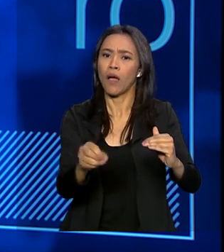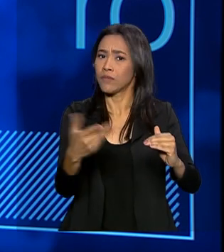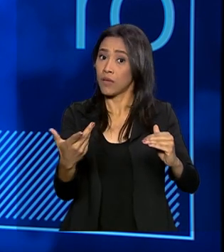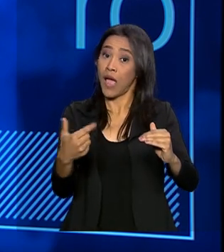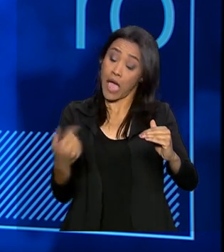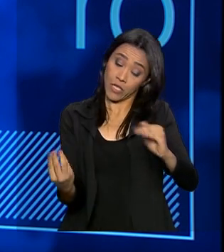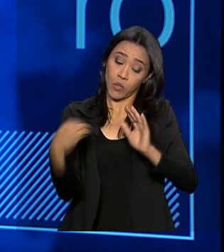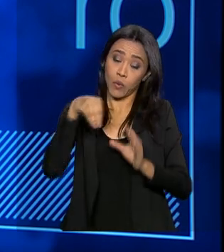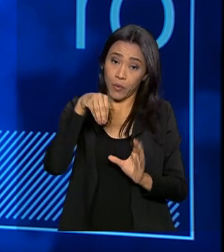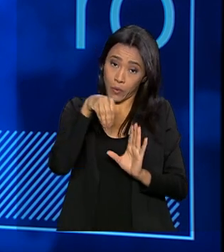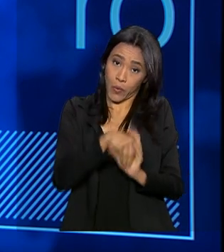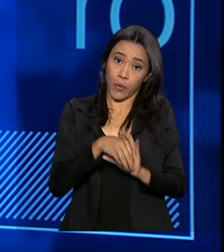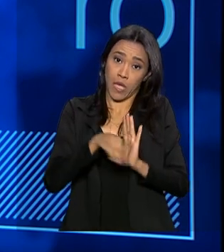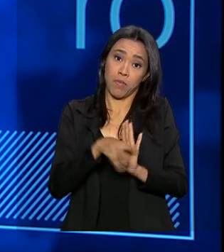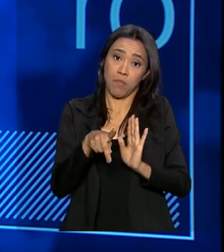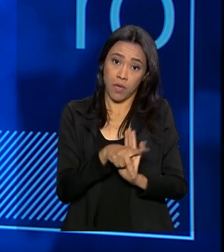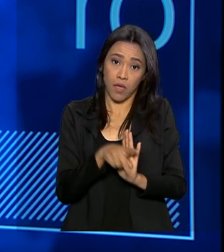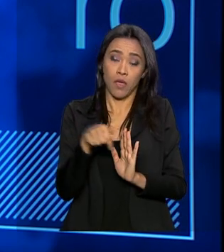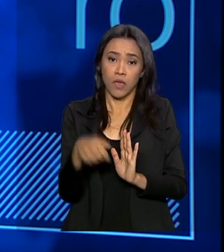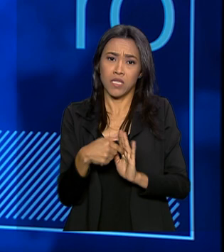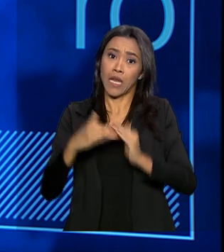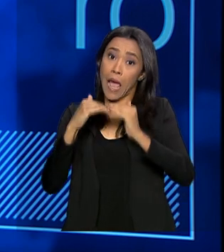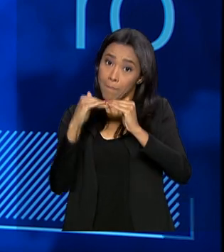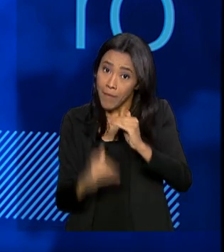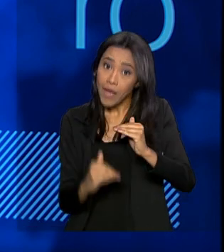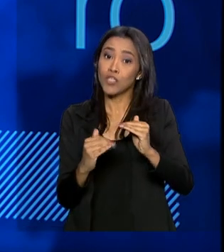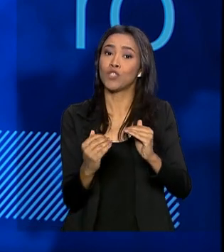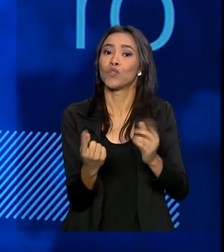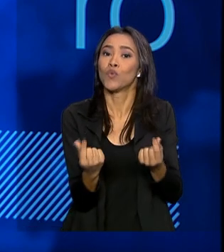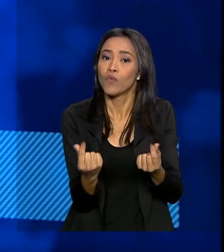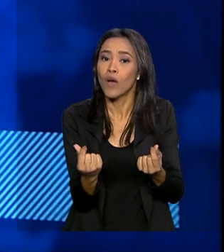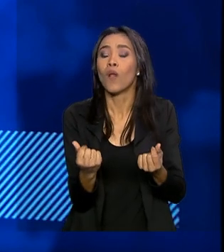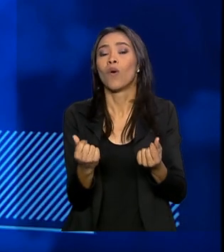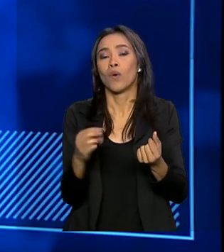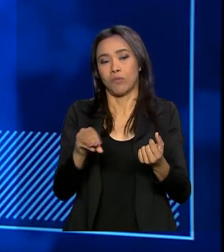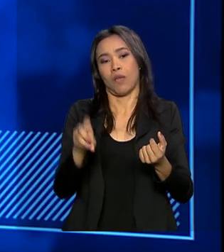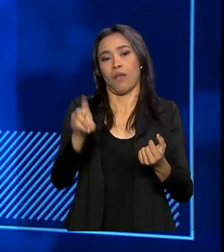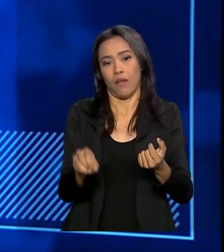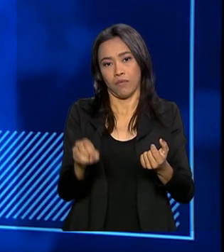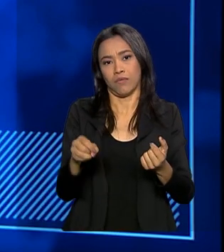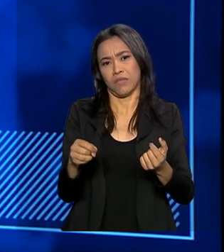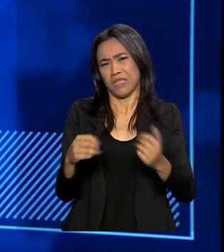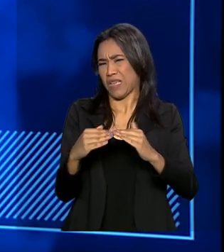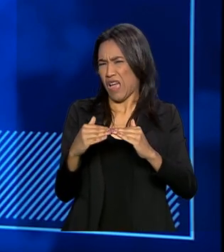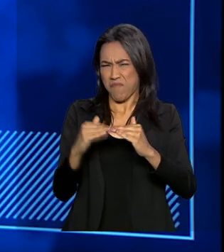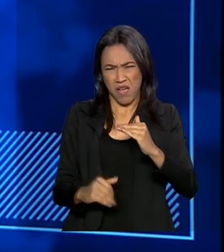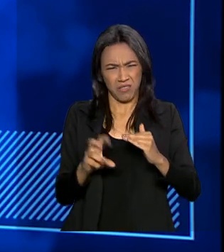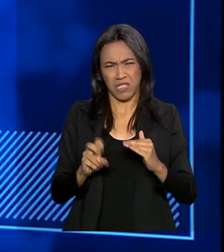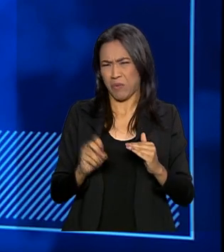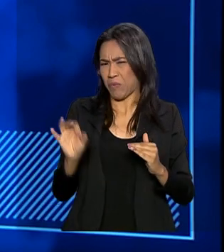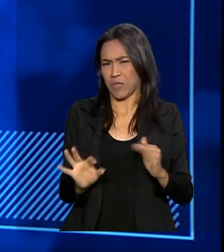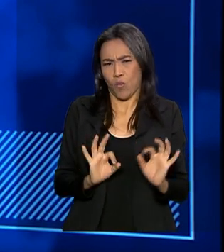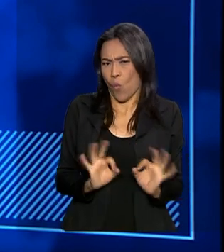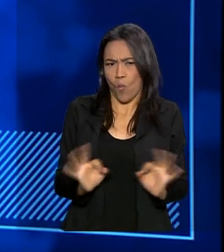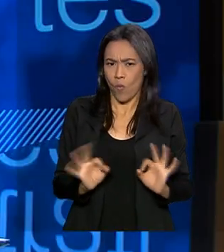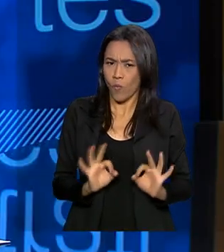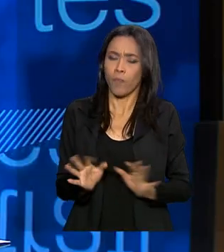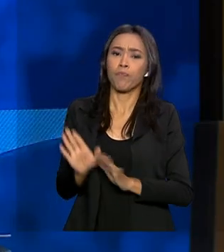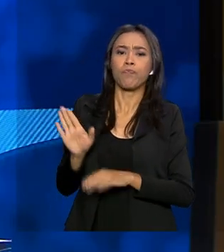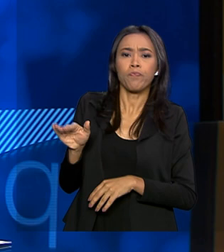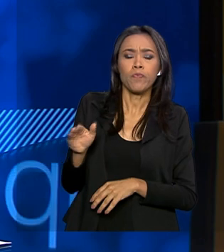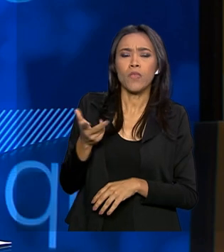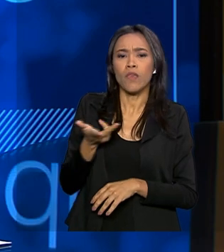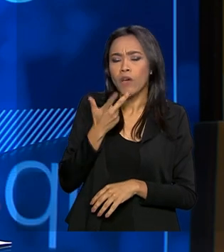medida provisória a possibilidade de que seja vendido abaixo do valor de mercado desde que não seja abaixo de 50%. Essa questão do